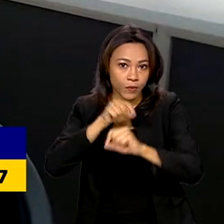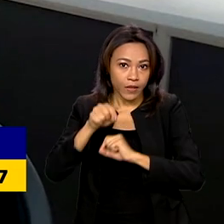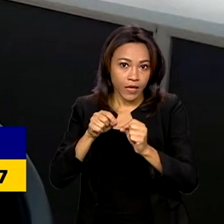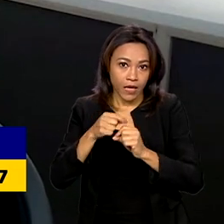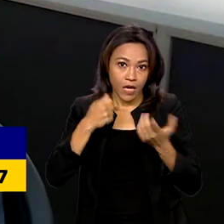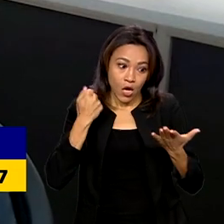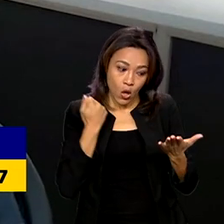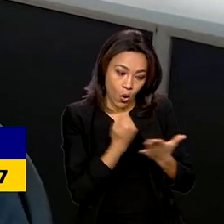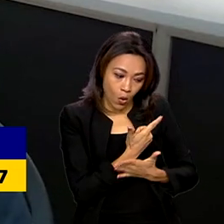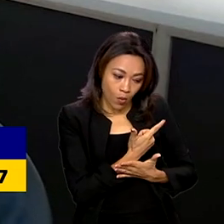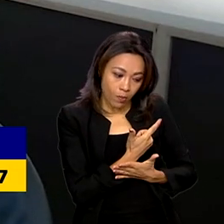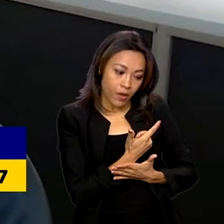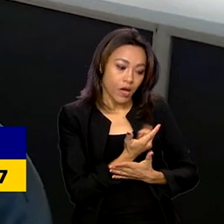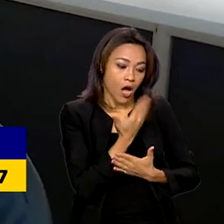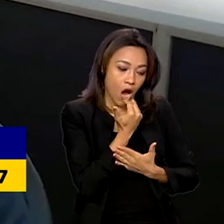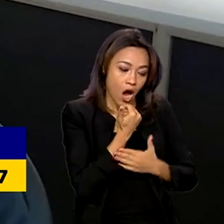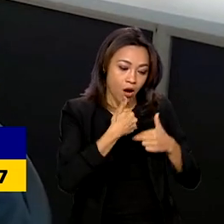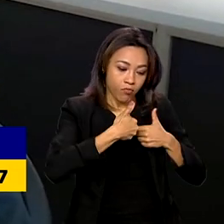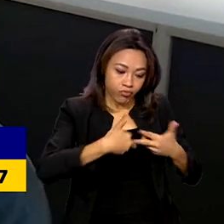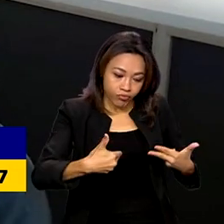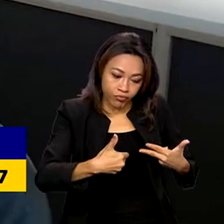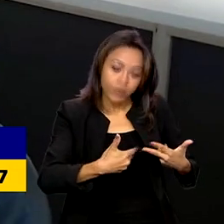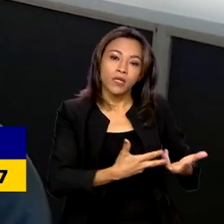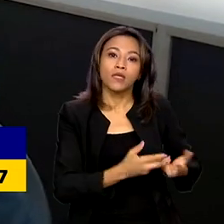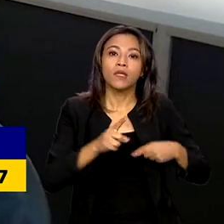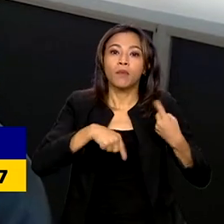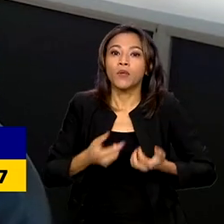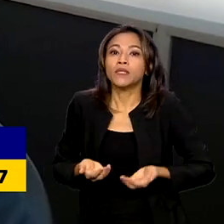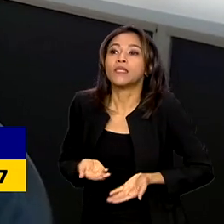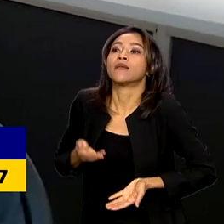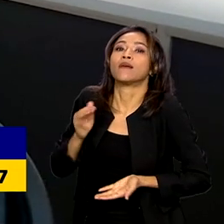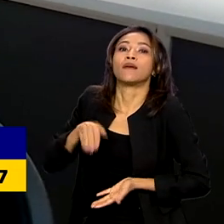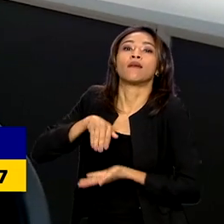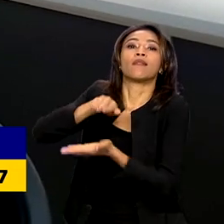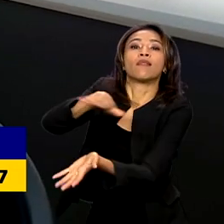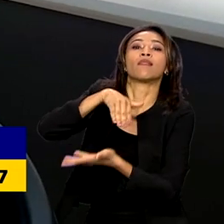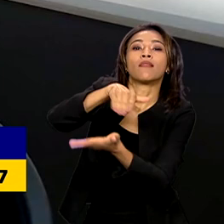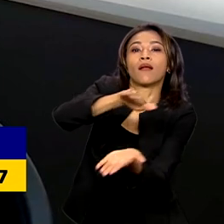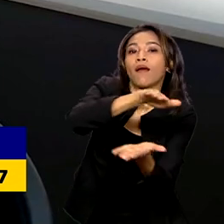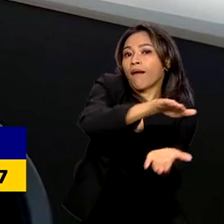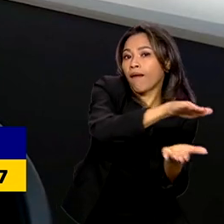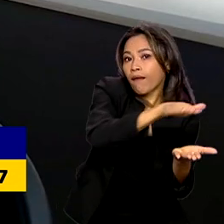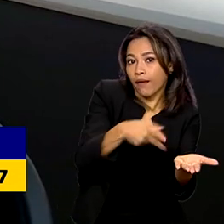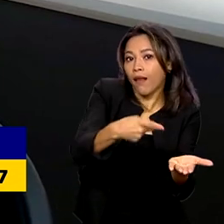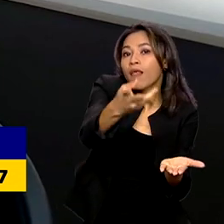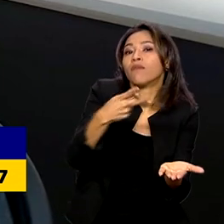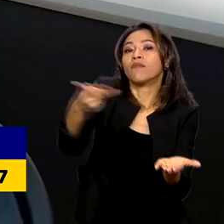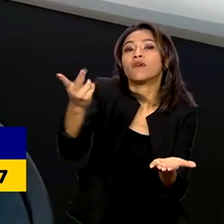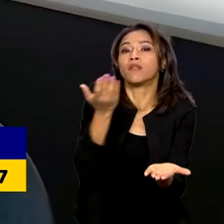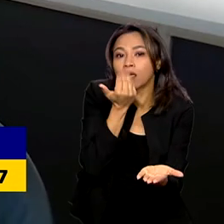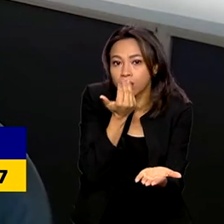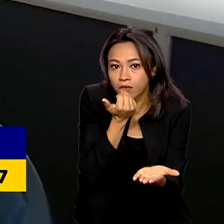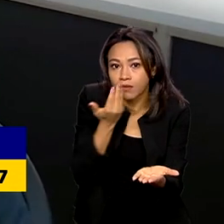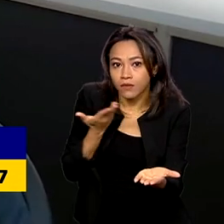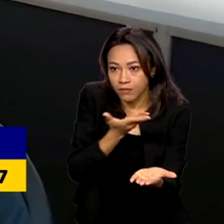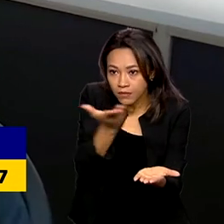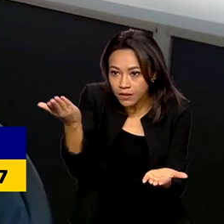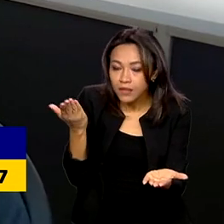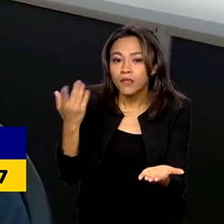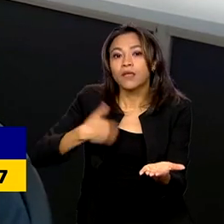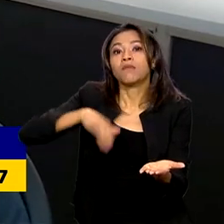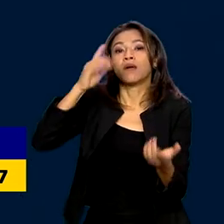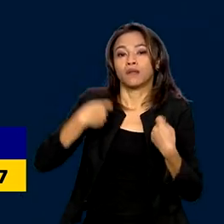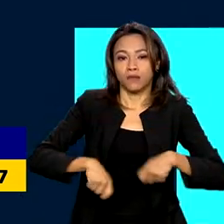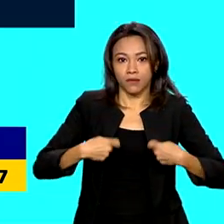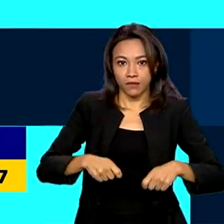simultânea, que é justamente para a gente ter rapidez na ação, levando a comida da agricultura familiar para aqueles que mais